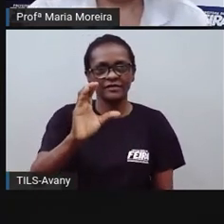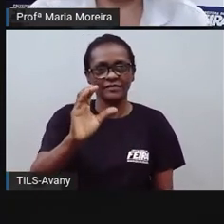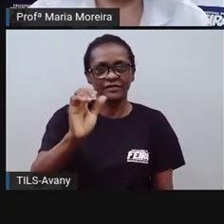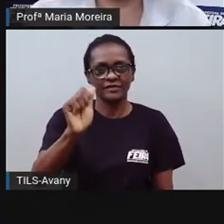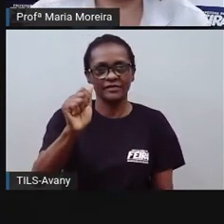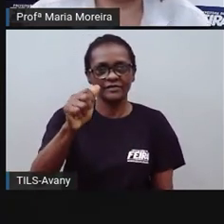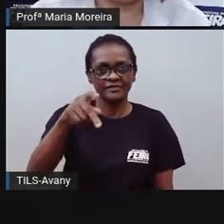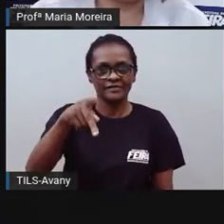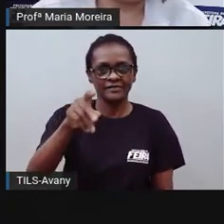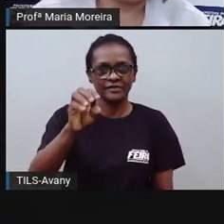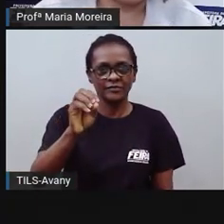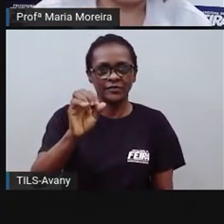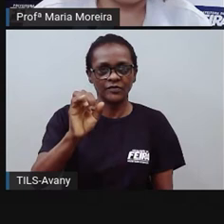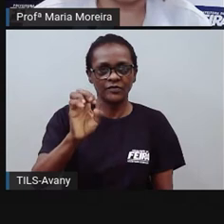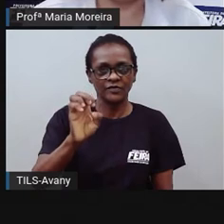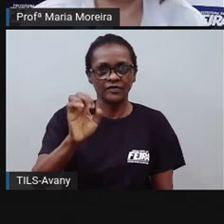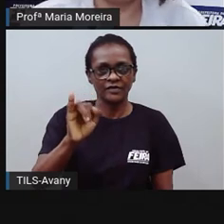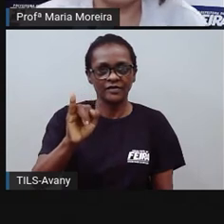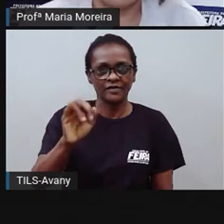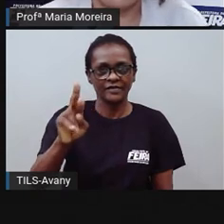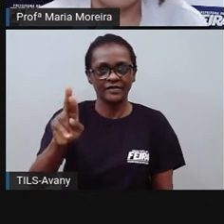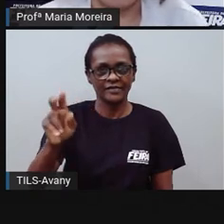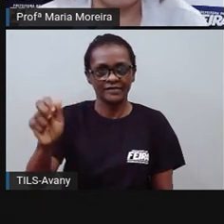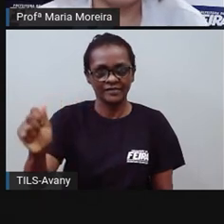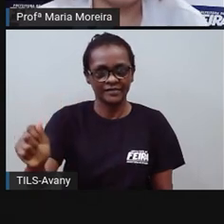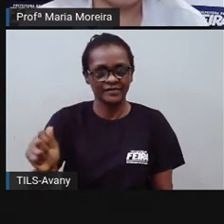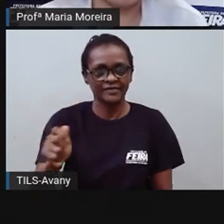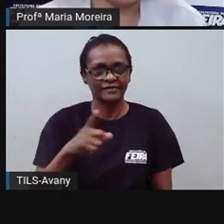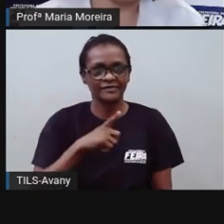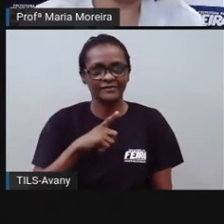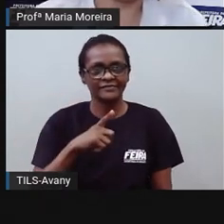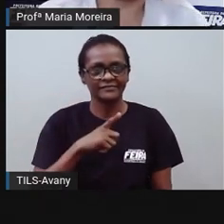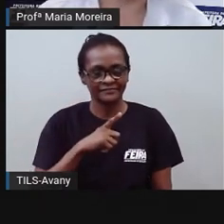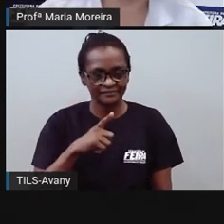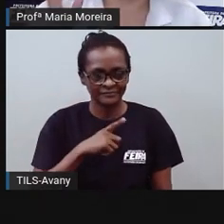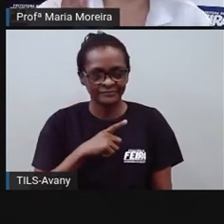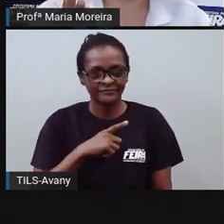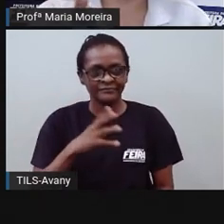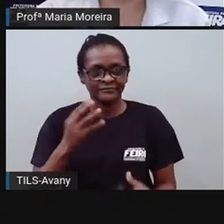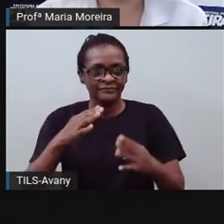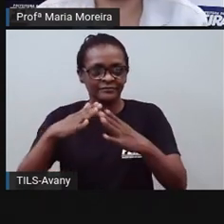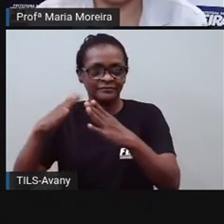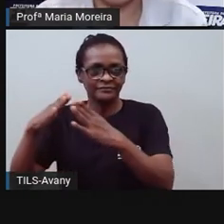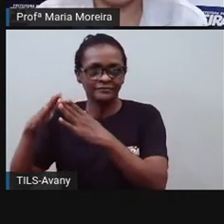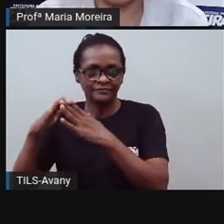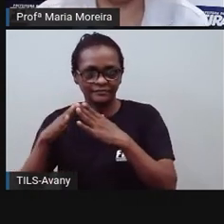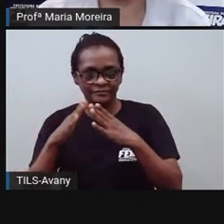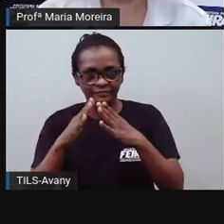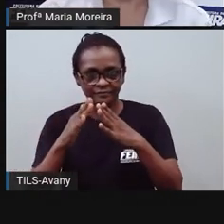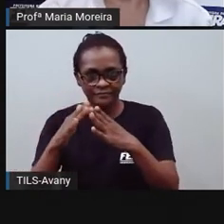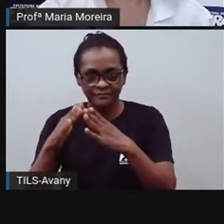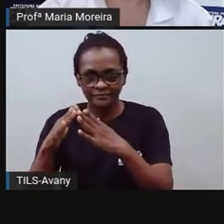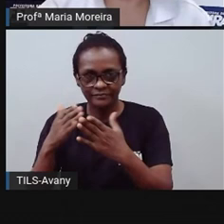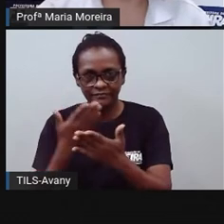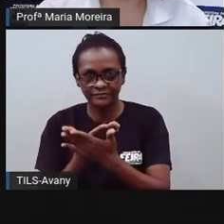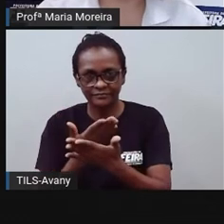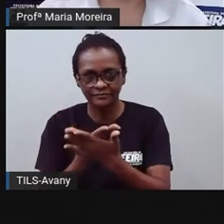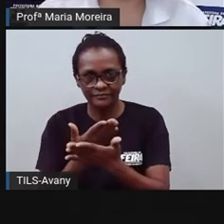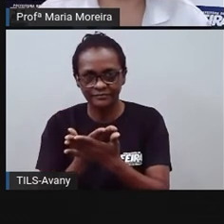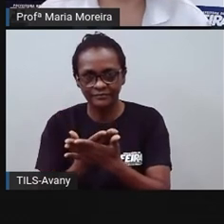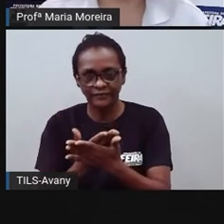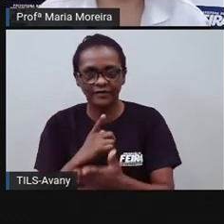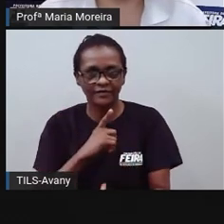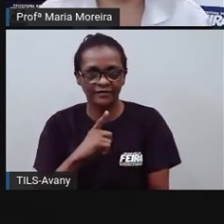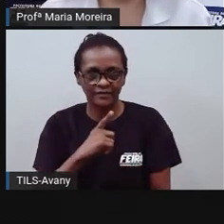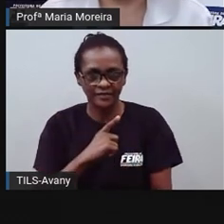Finalmente, merece destaque especial a capoeira. Algumas escolas aí da rede possuem capoeira, não é isso? E ela, gente,